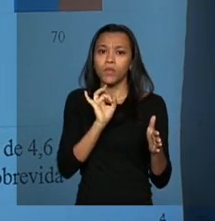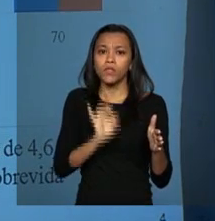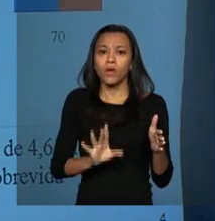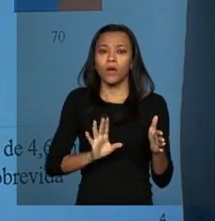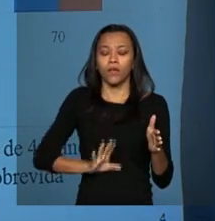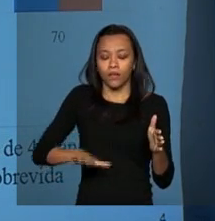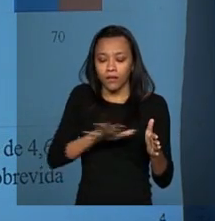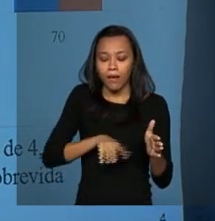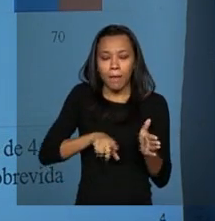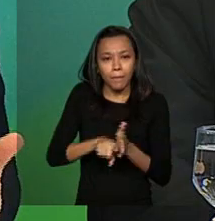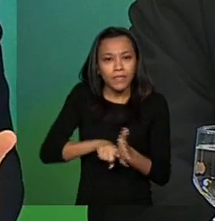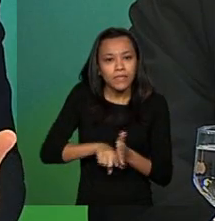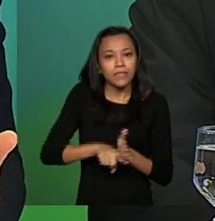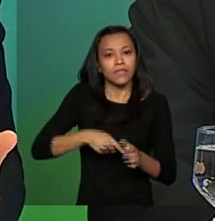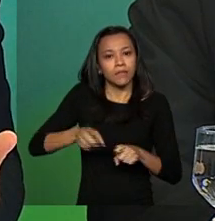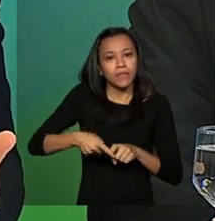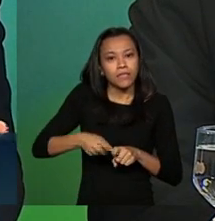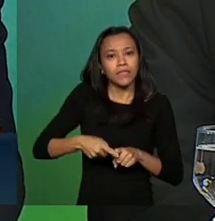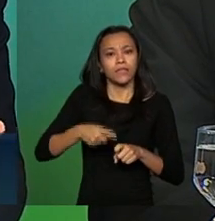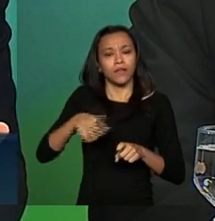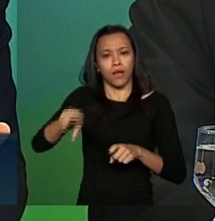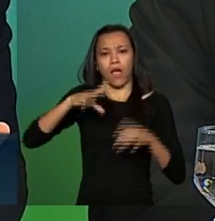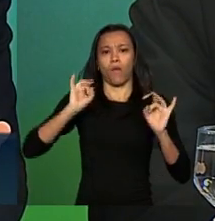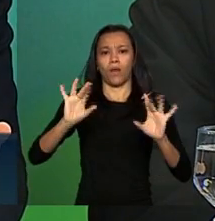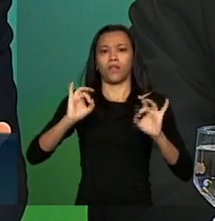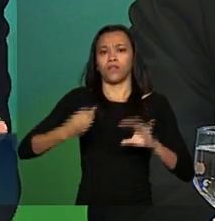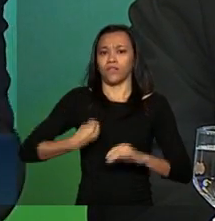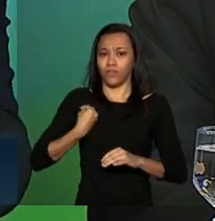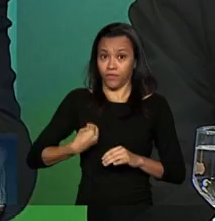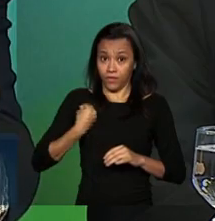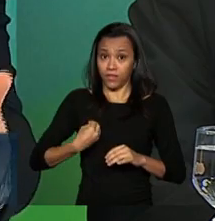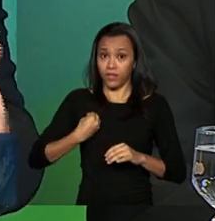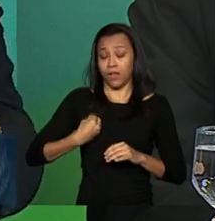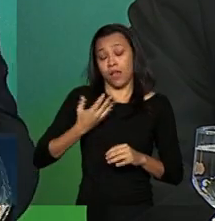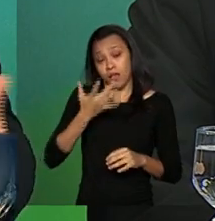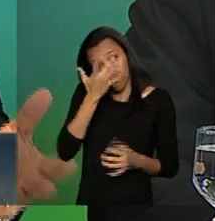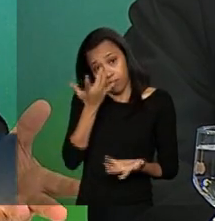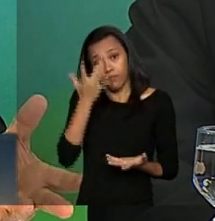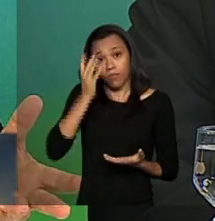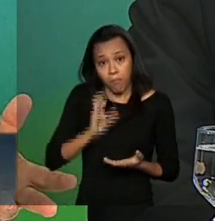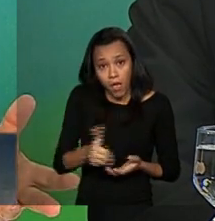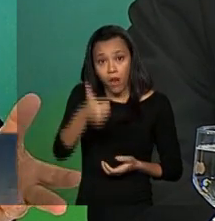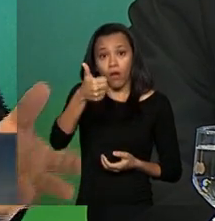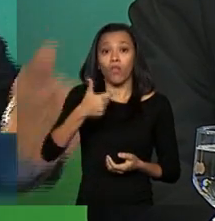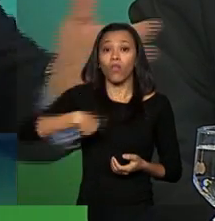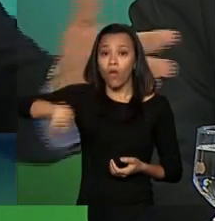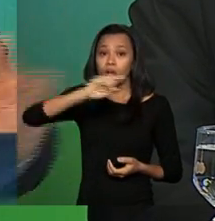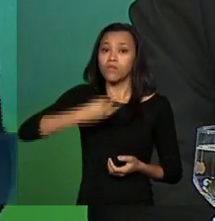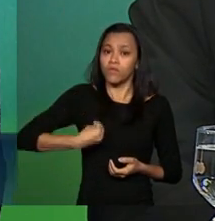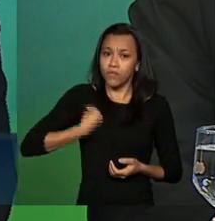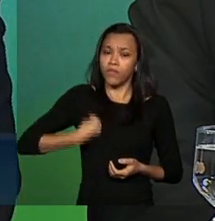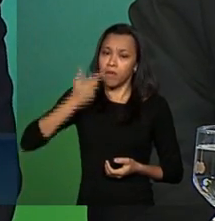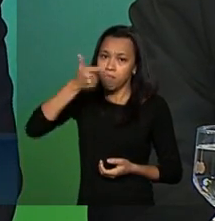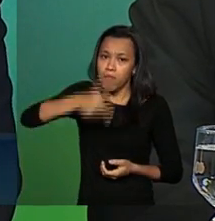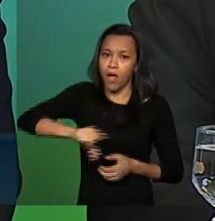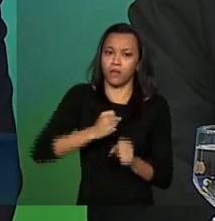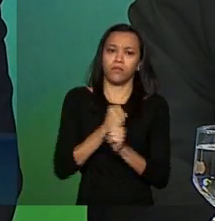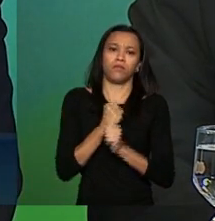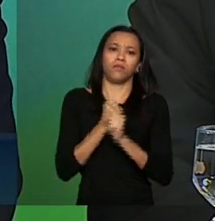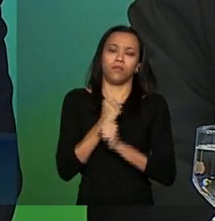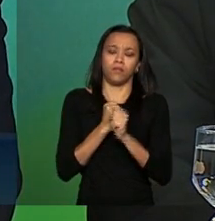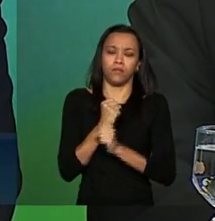medicina, mas também a qualidade de vida continua melhorando. Então, as pessoas, nós vamos viver mais. Eu ouvia,